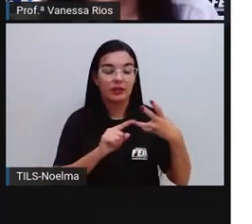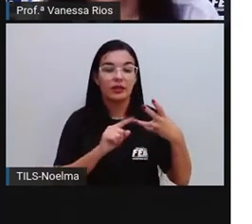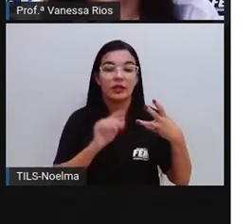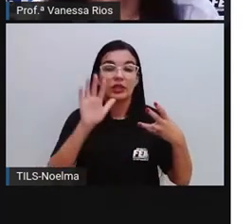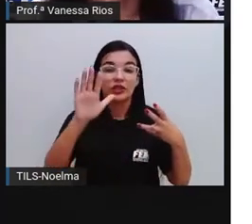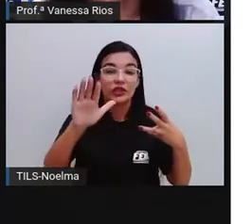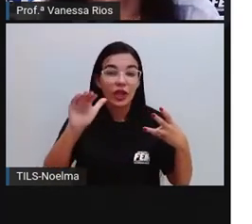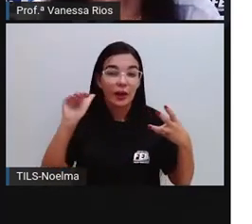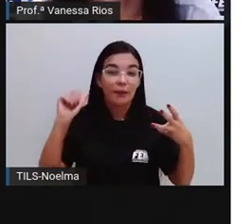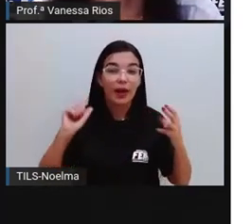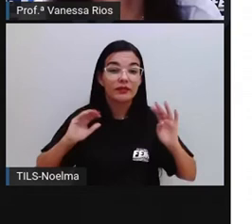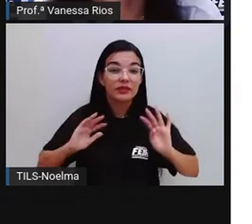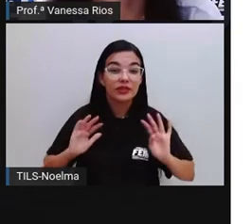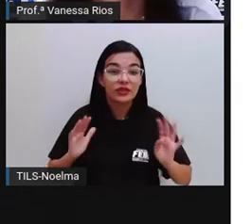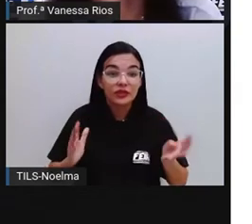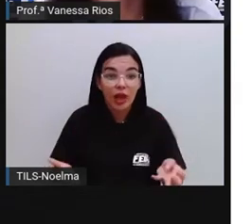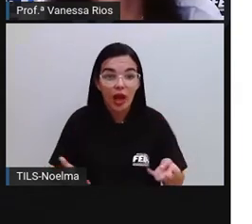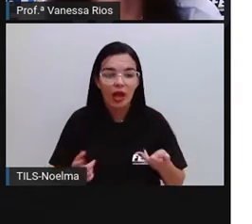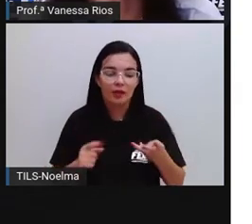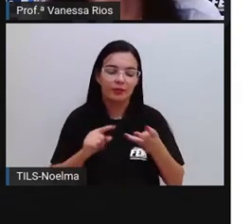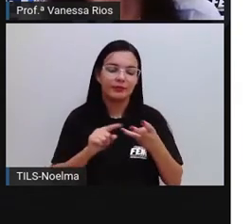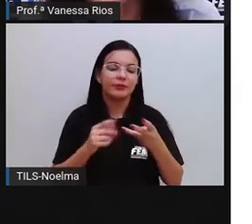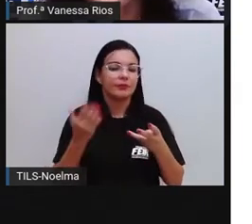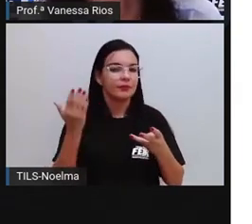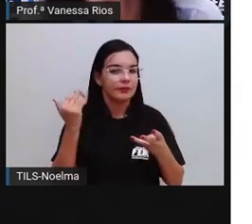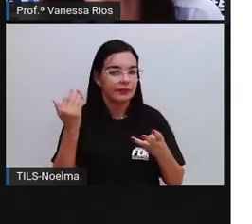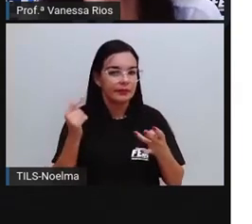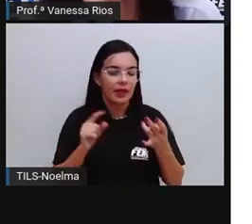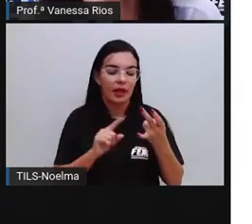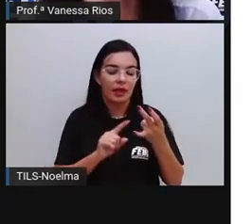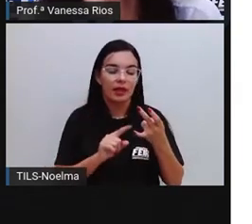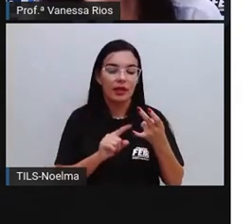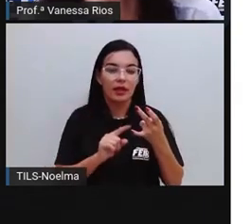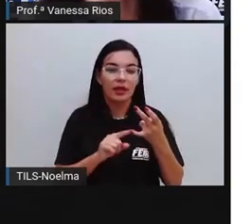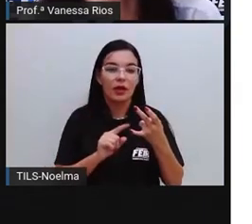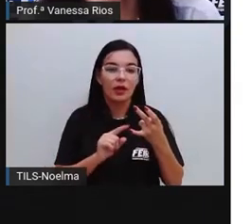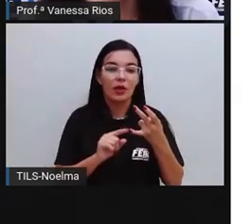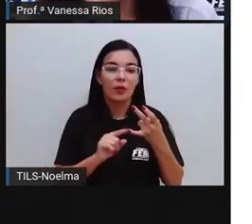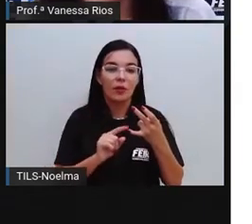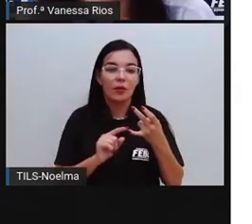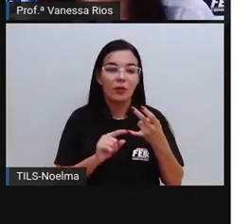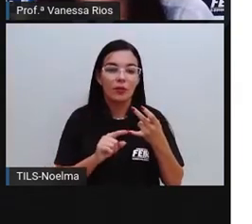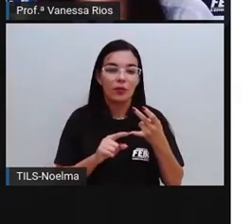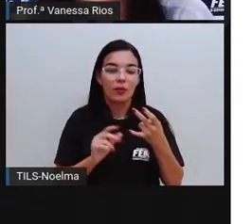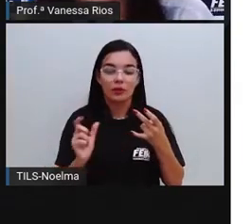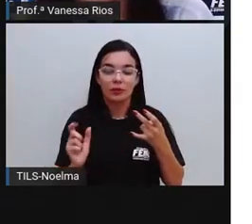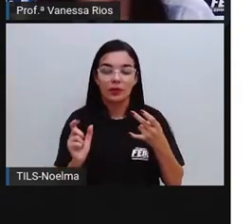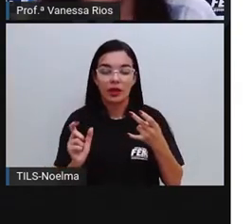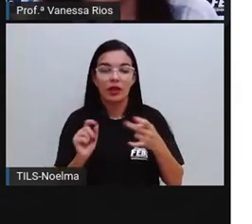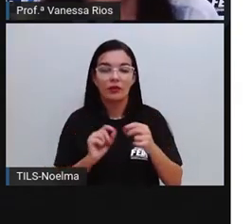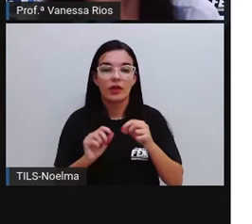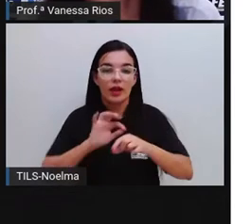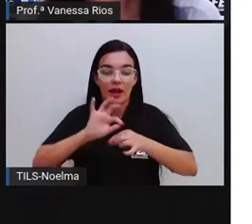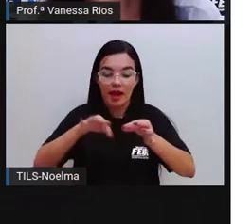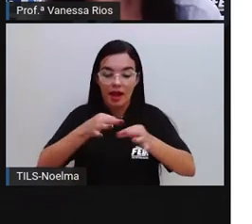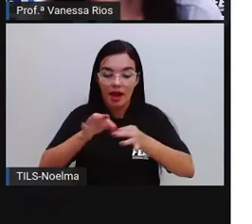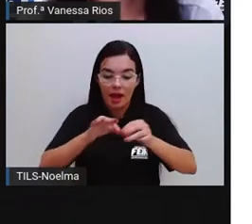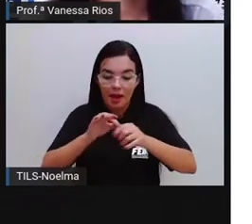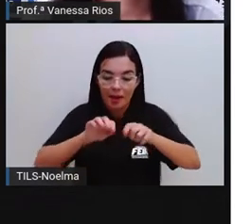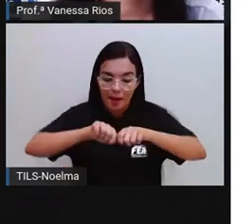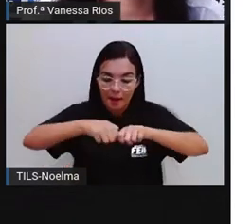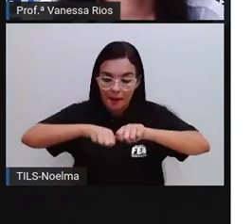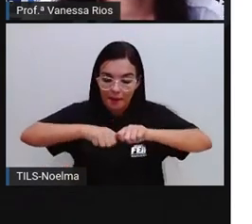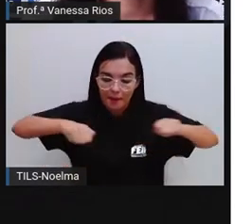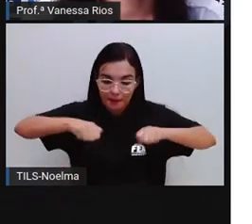palavra verbo, aí o que é verbo é chamava. E vem do verbo chamar. E uma vez eu